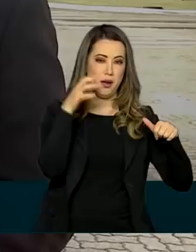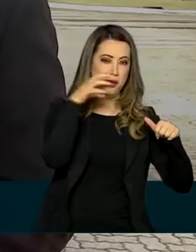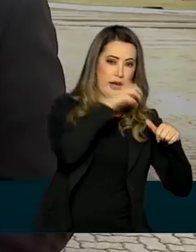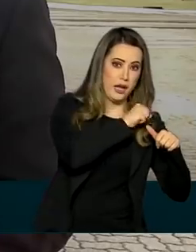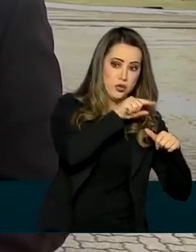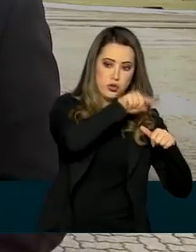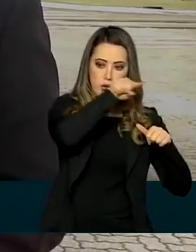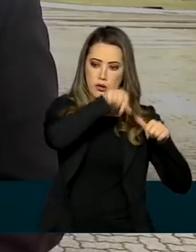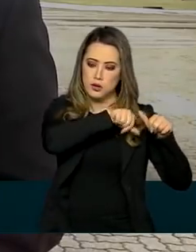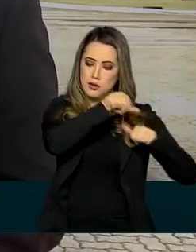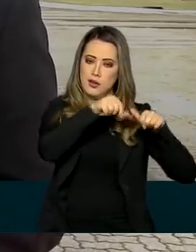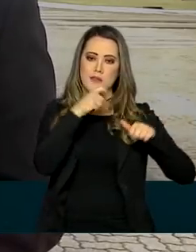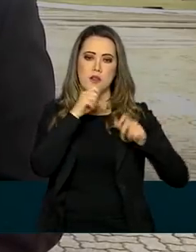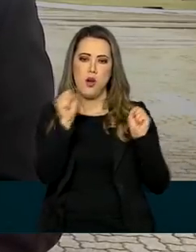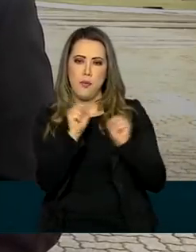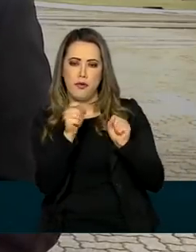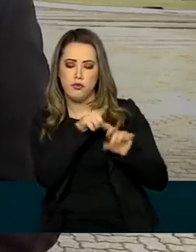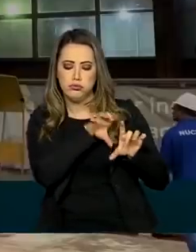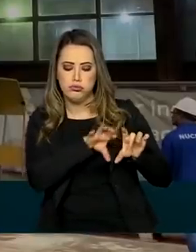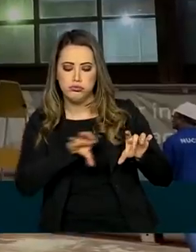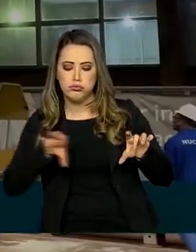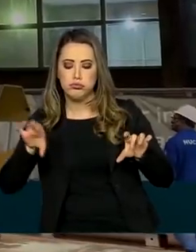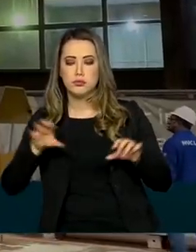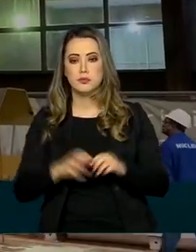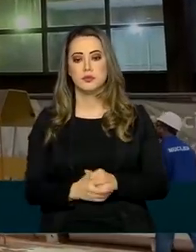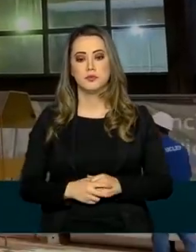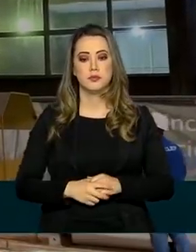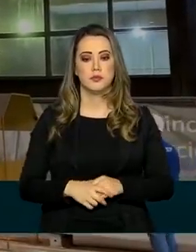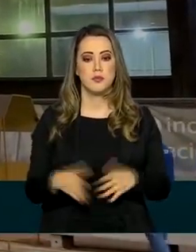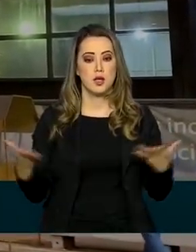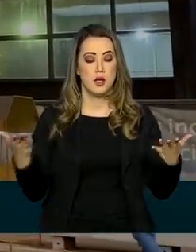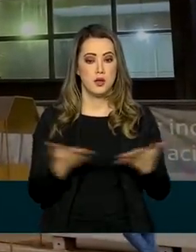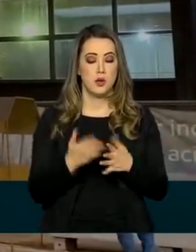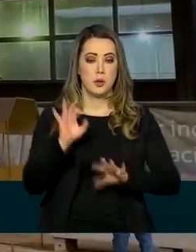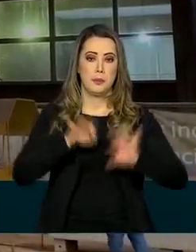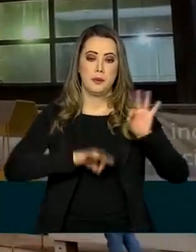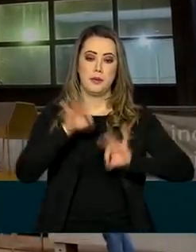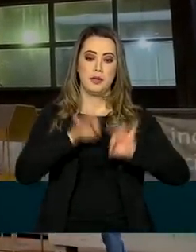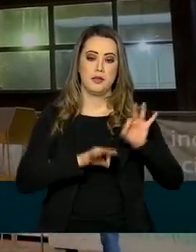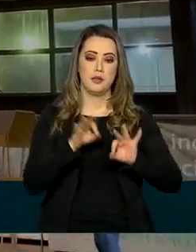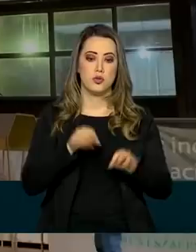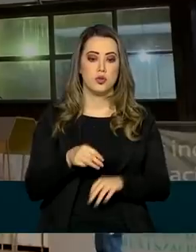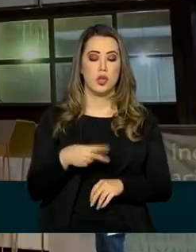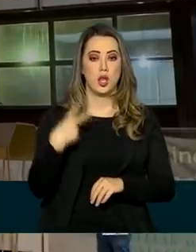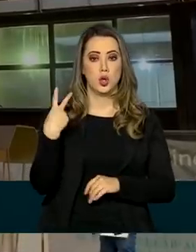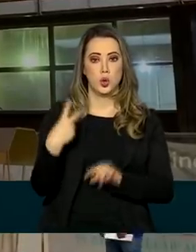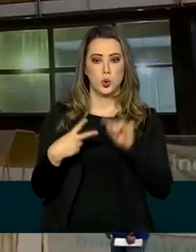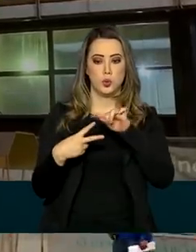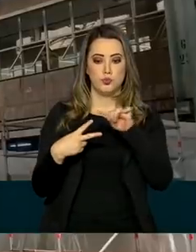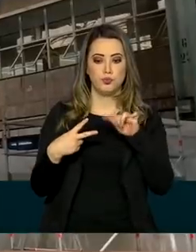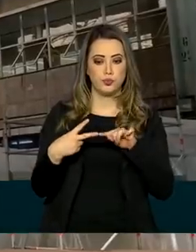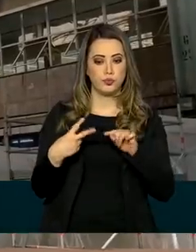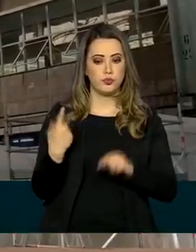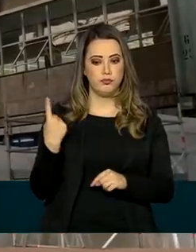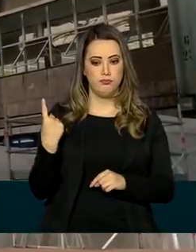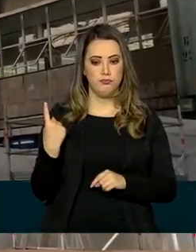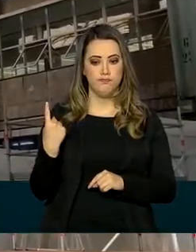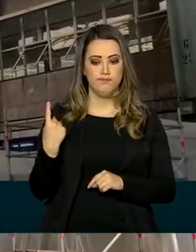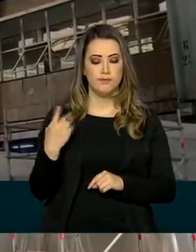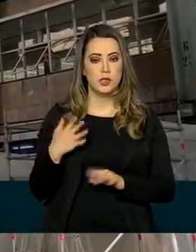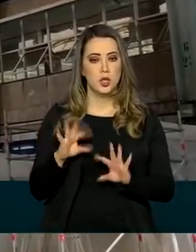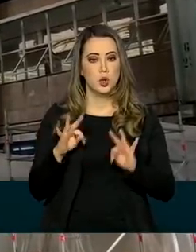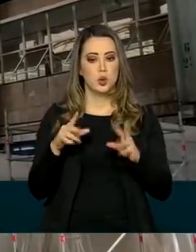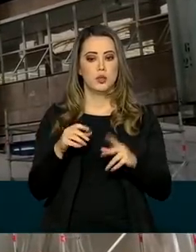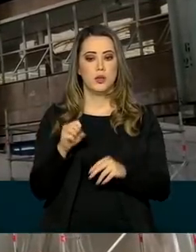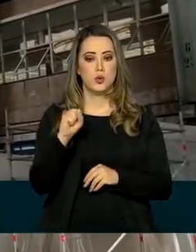primário da usina, onde fica o reator. Nesta etapa, foram fabricados os dois últimos acumuladores, de um total de